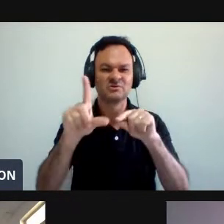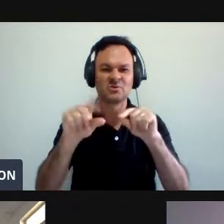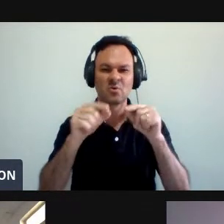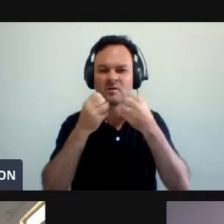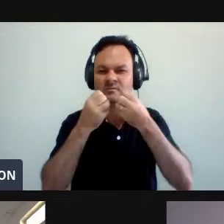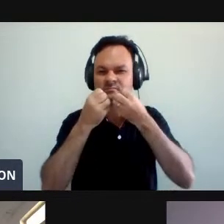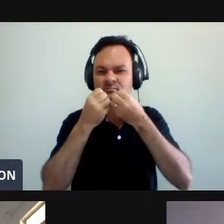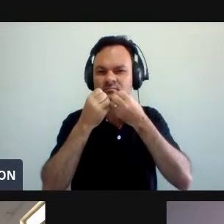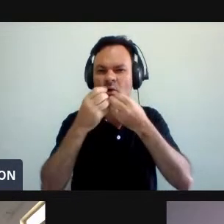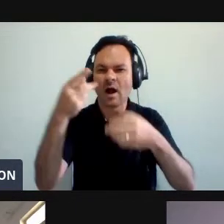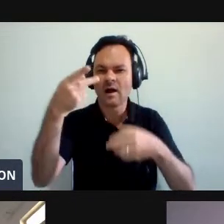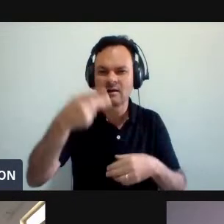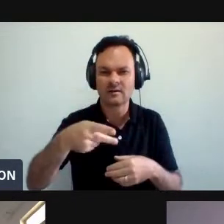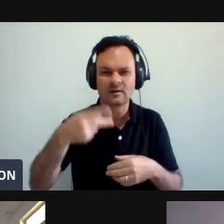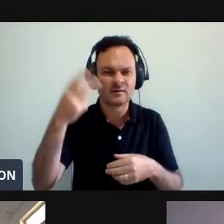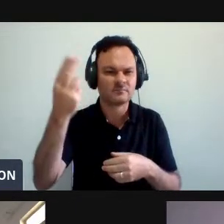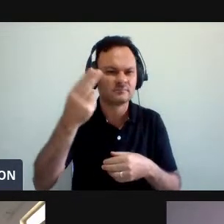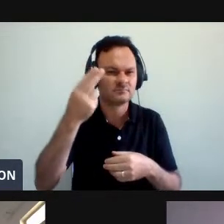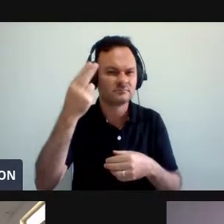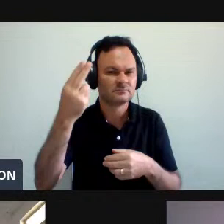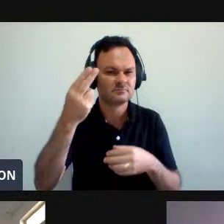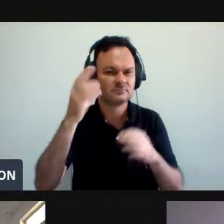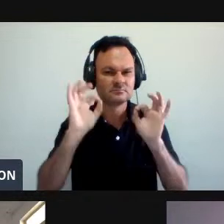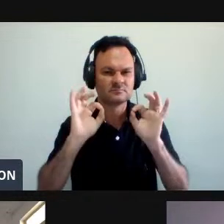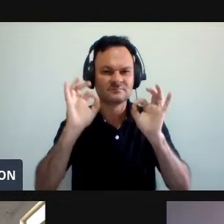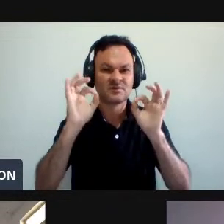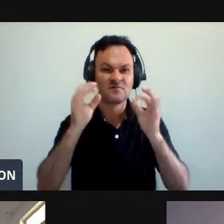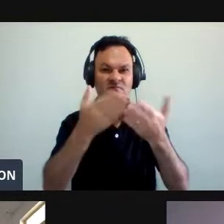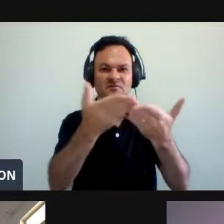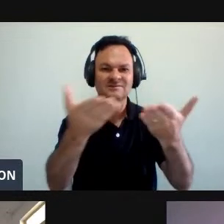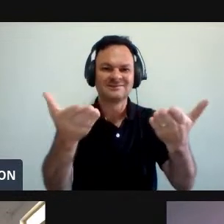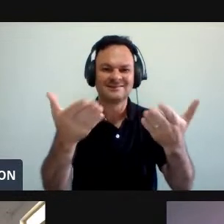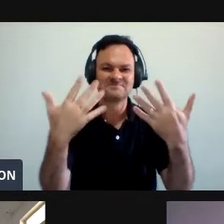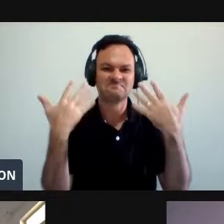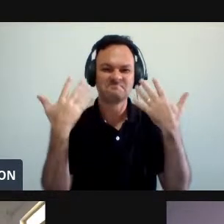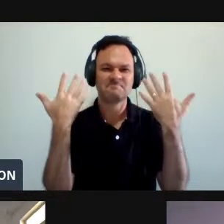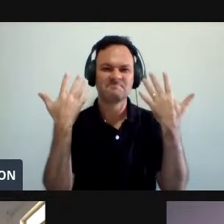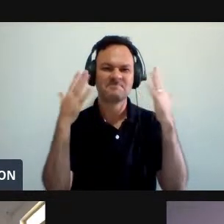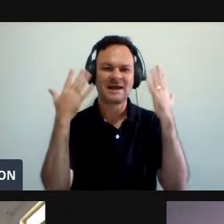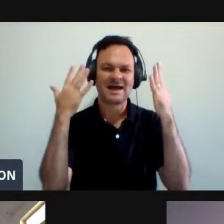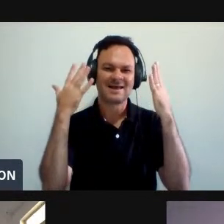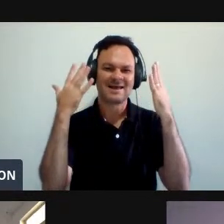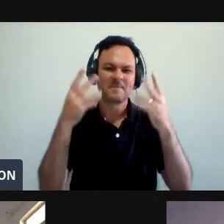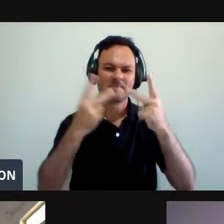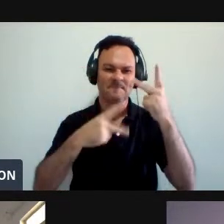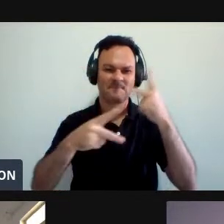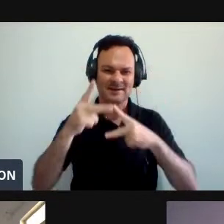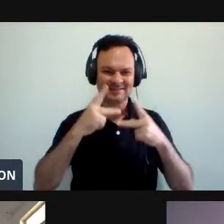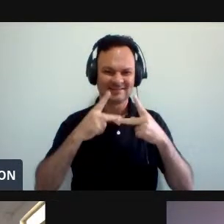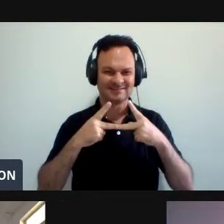vocês Por ter Nos presenteado Escolhido Como universidade Para